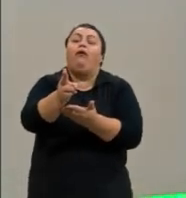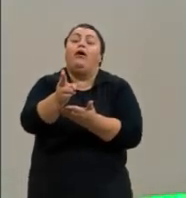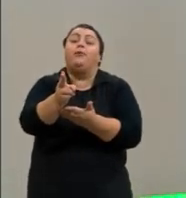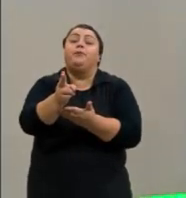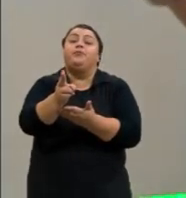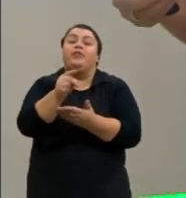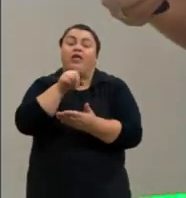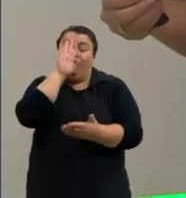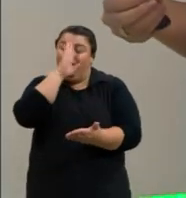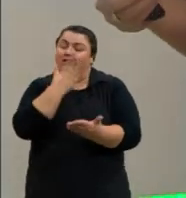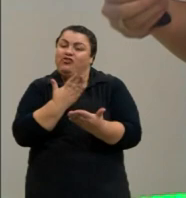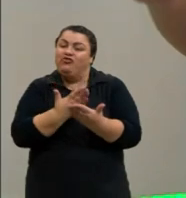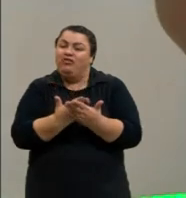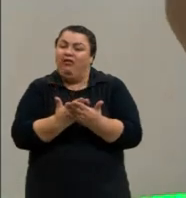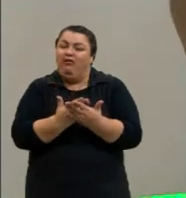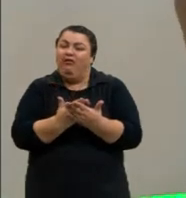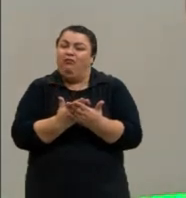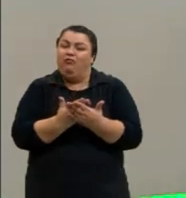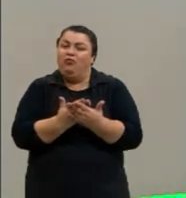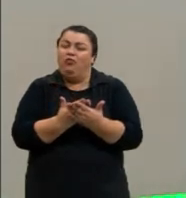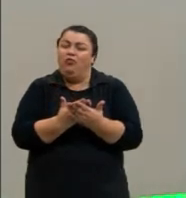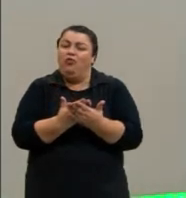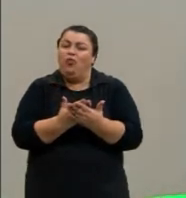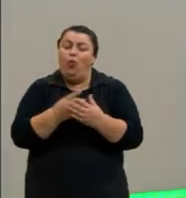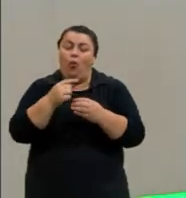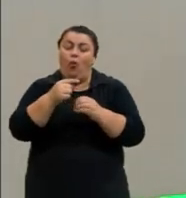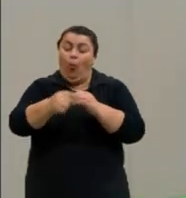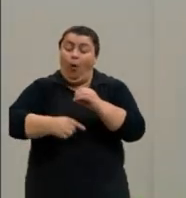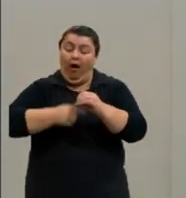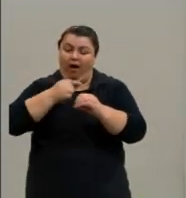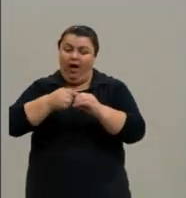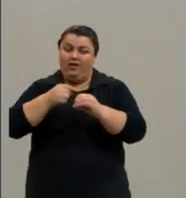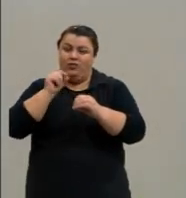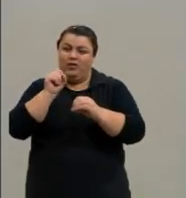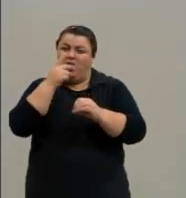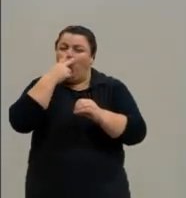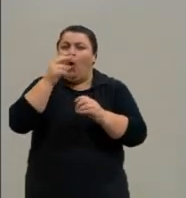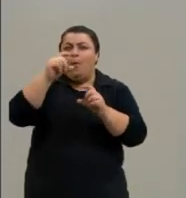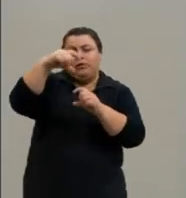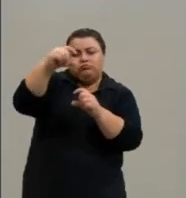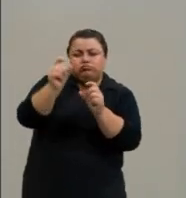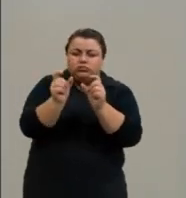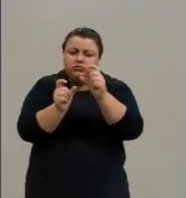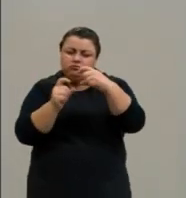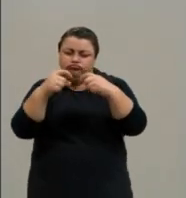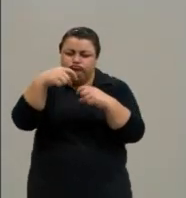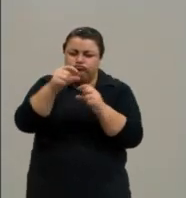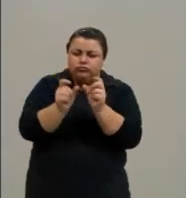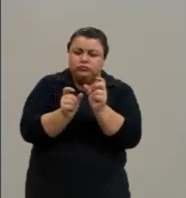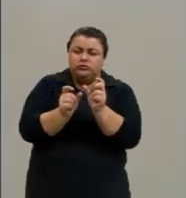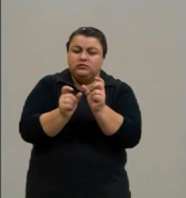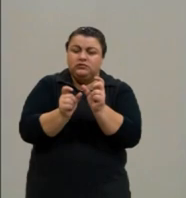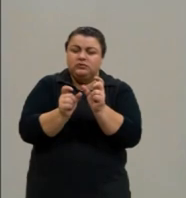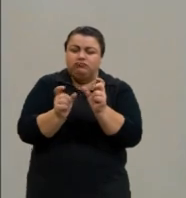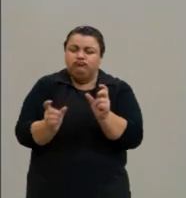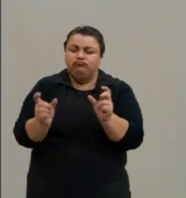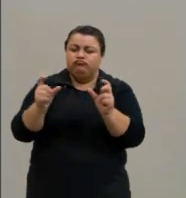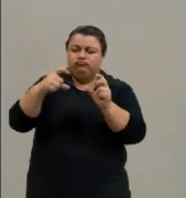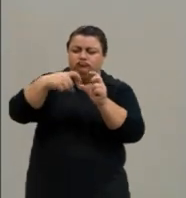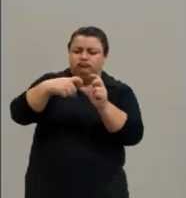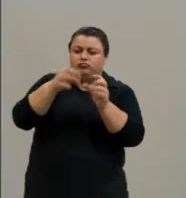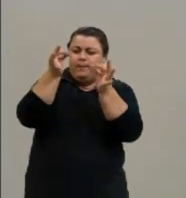acreditavam que o átomo era uma... peças de quebra-cabeça, como se fosse um quebra-cabeça, que se encaixavam